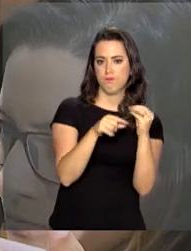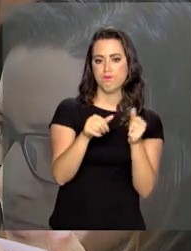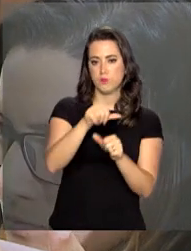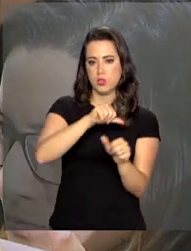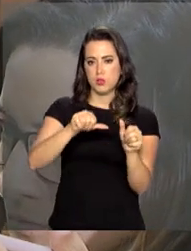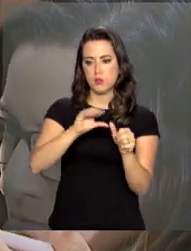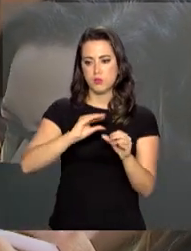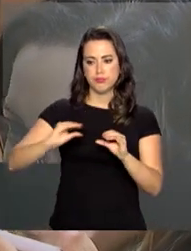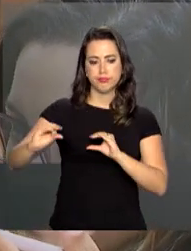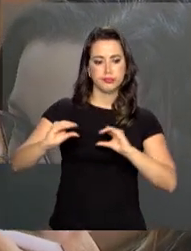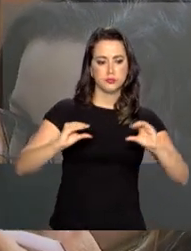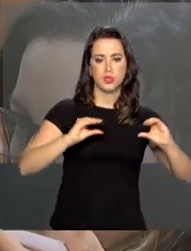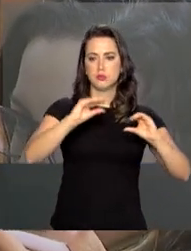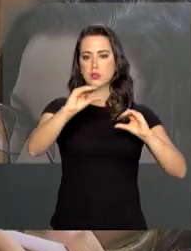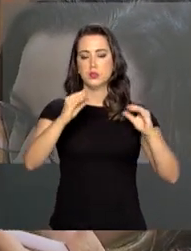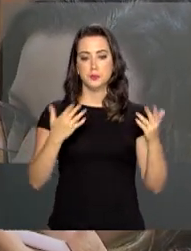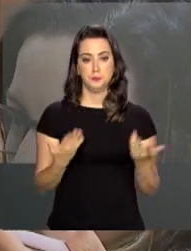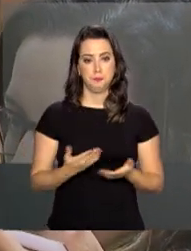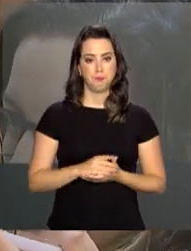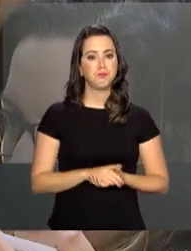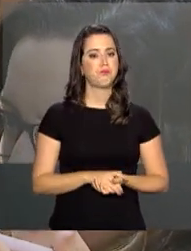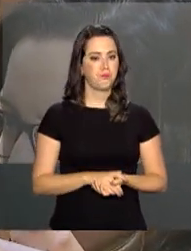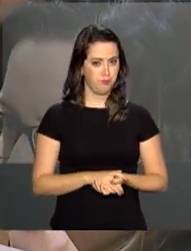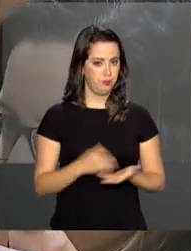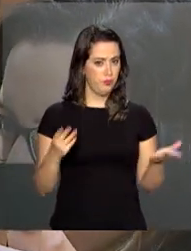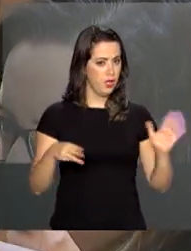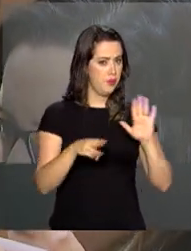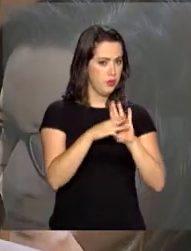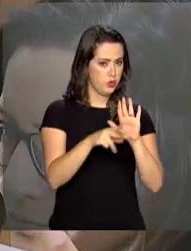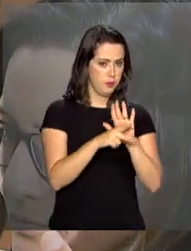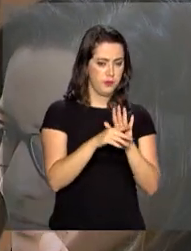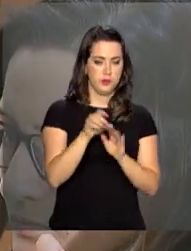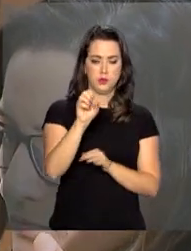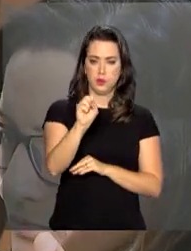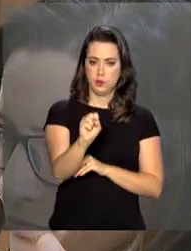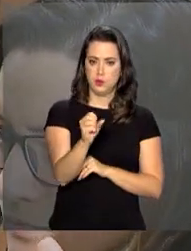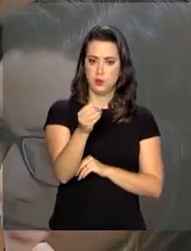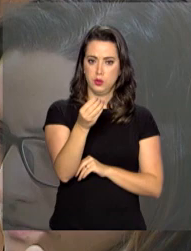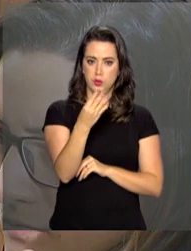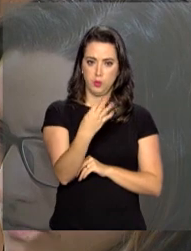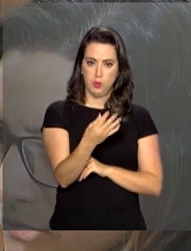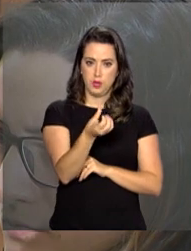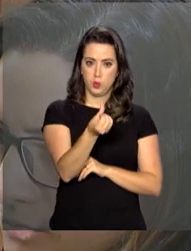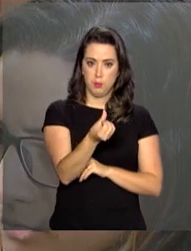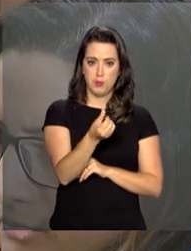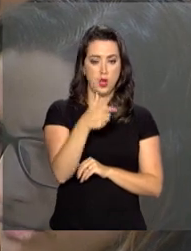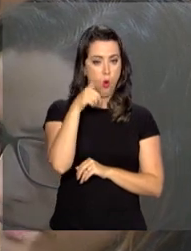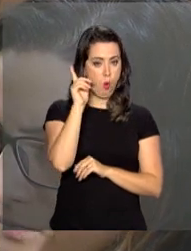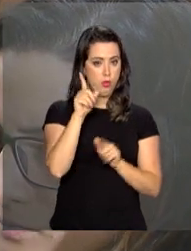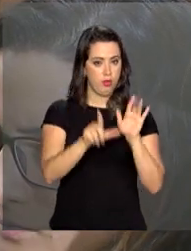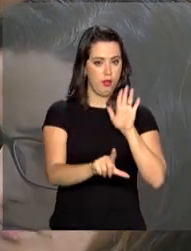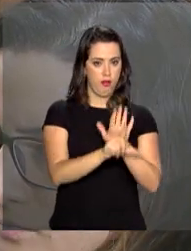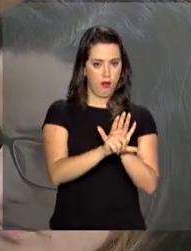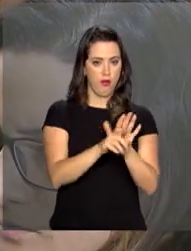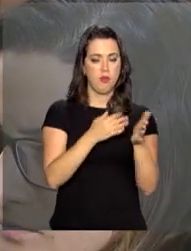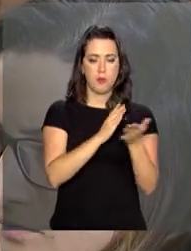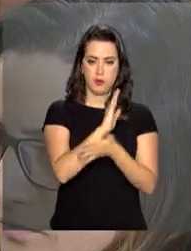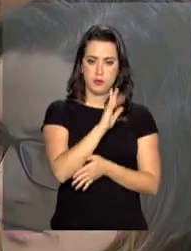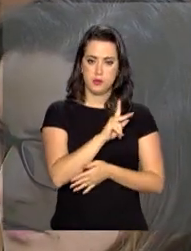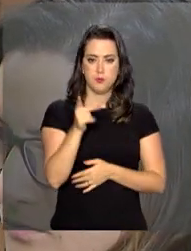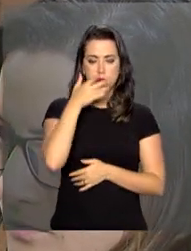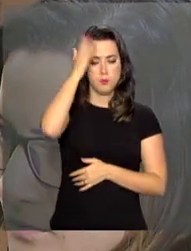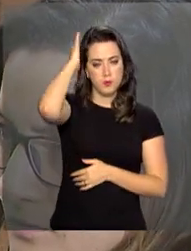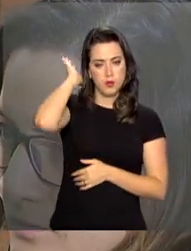A medida provisória 846, que ontem virou lei e vai à sanção do presidente da República,